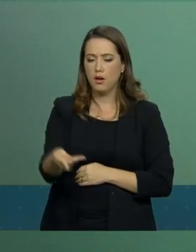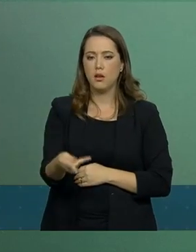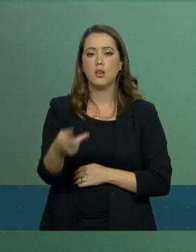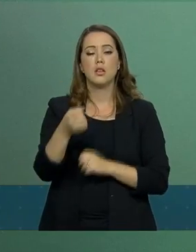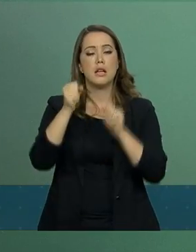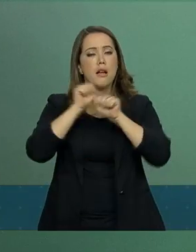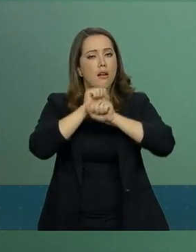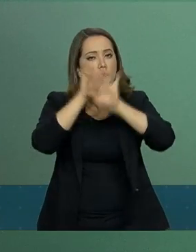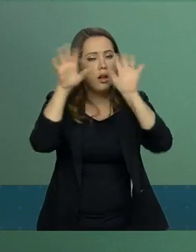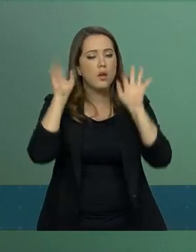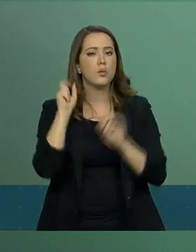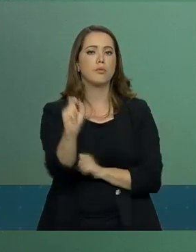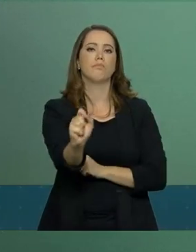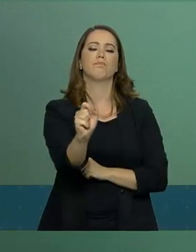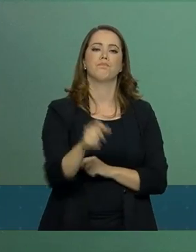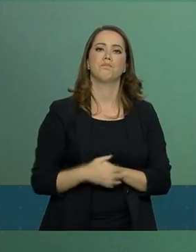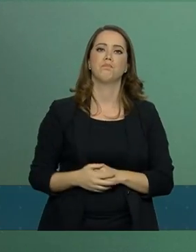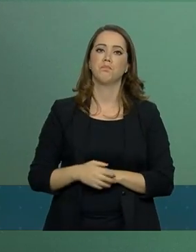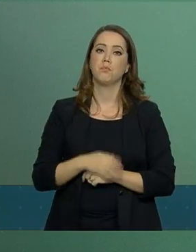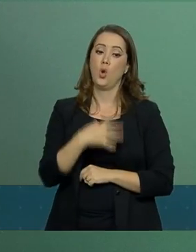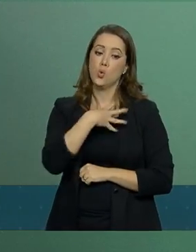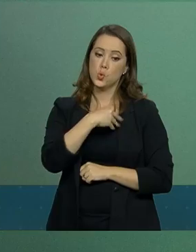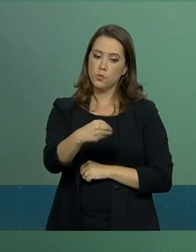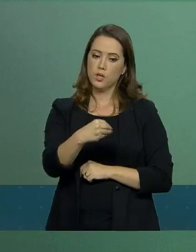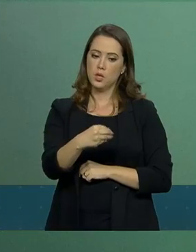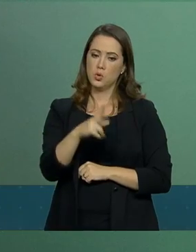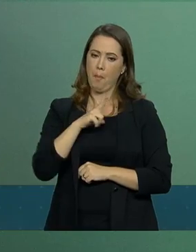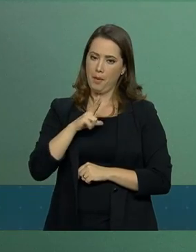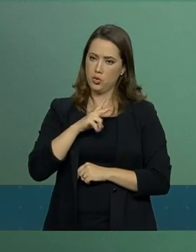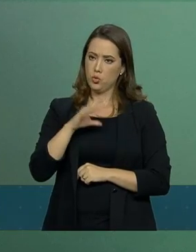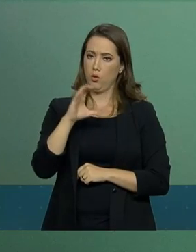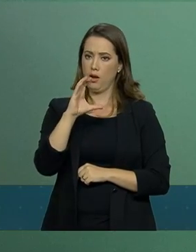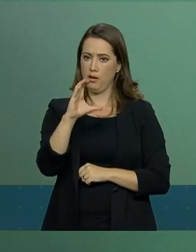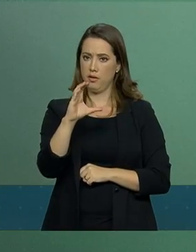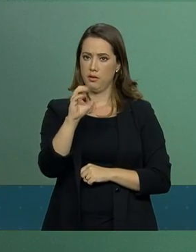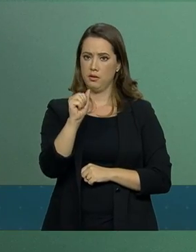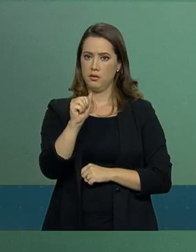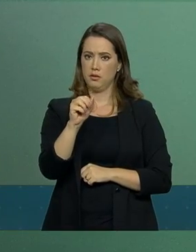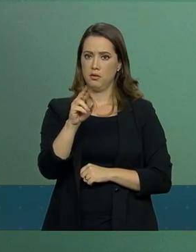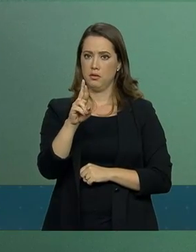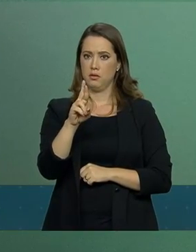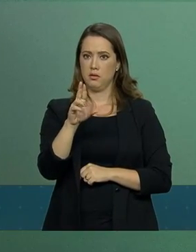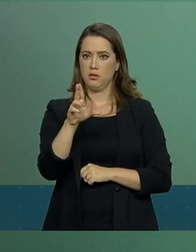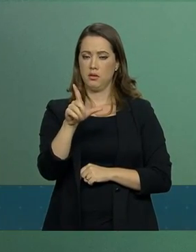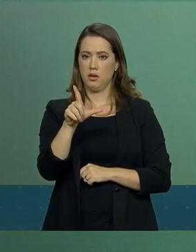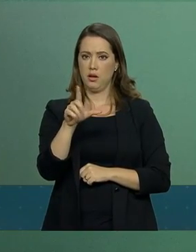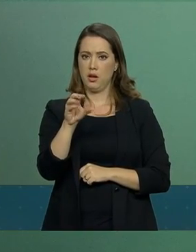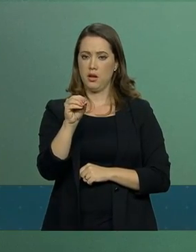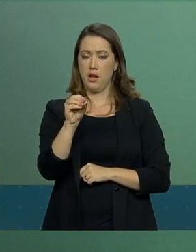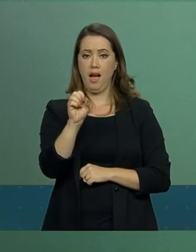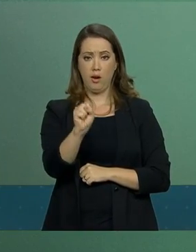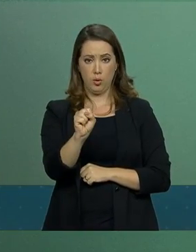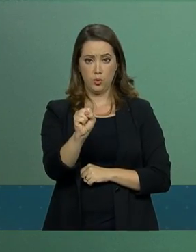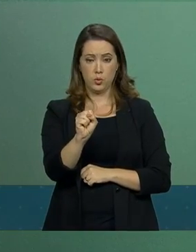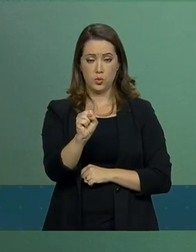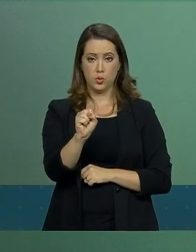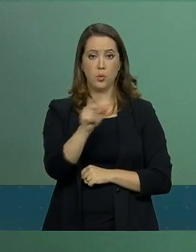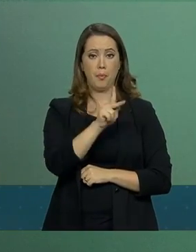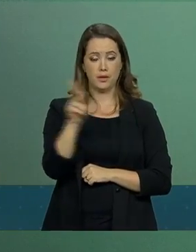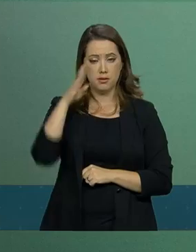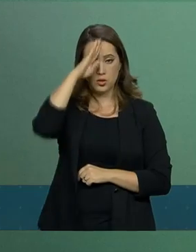claro o seguinte. Quanto aos seus filhos, em particular o Carlos, o presidente enfatiza que ele sempre